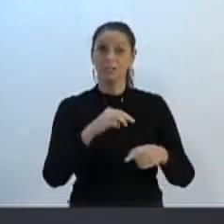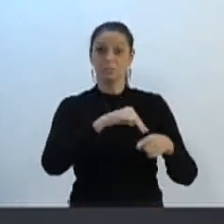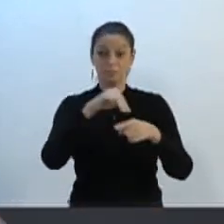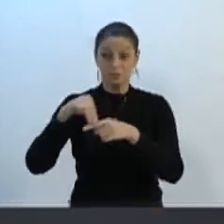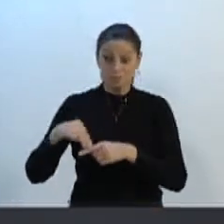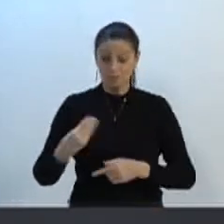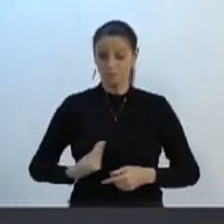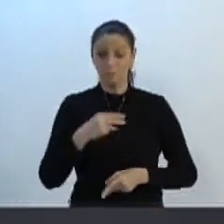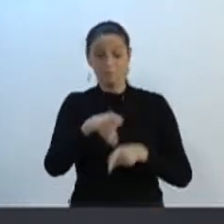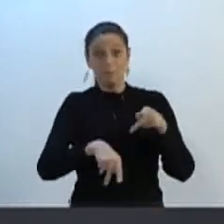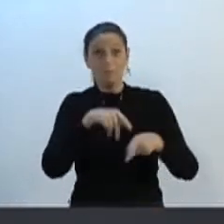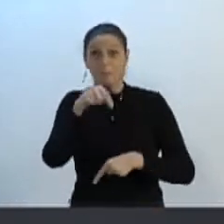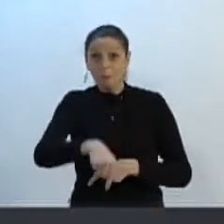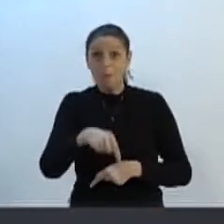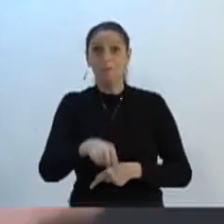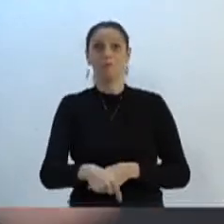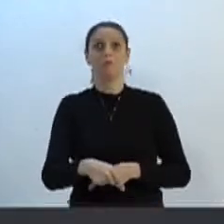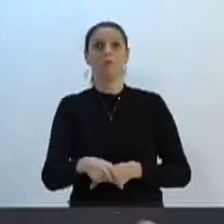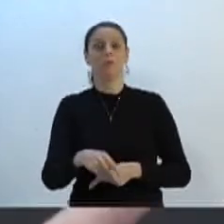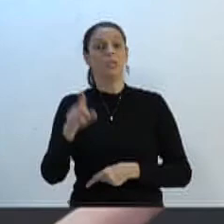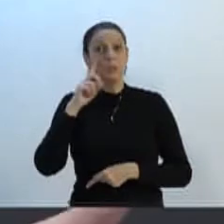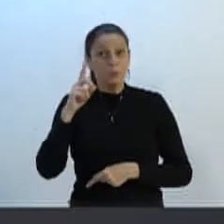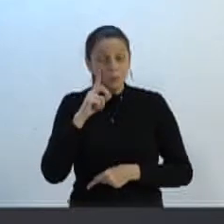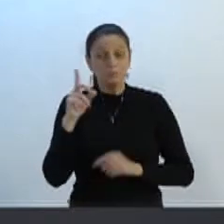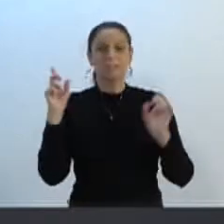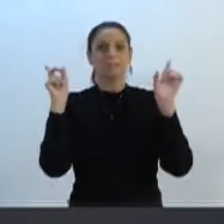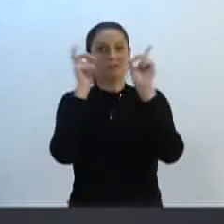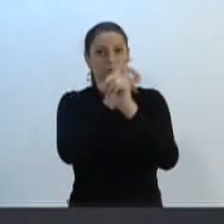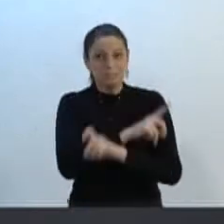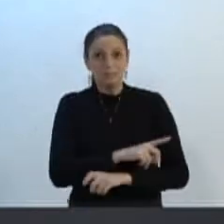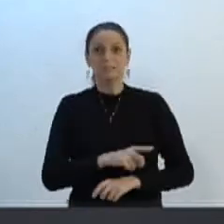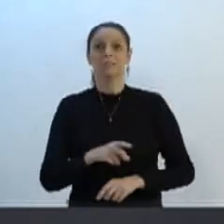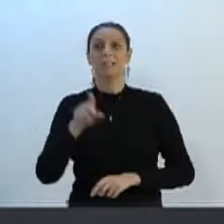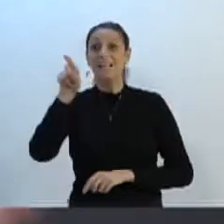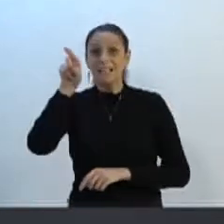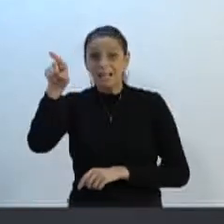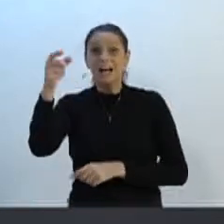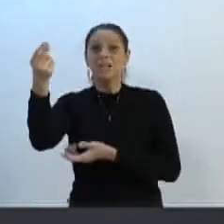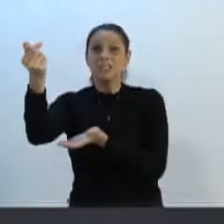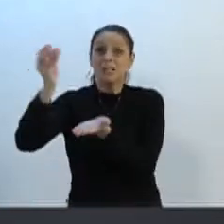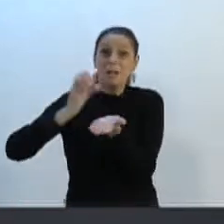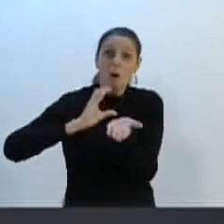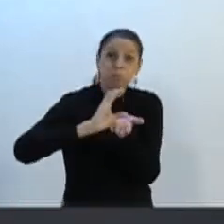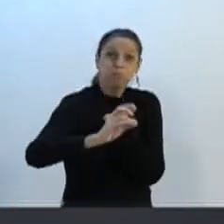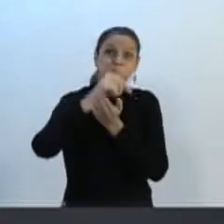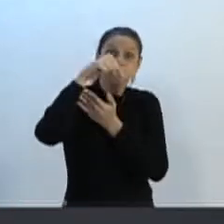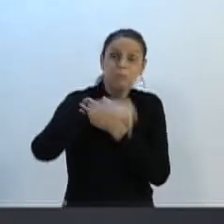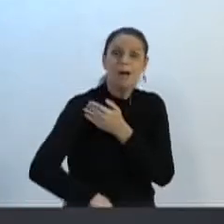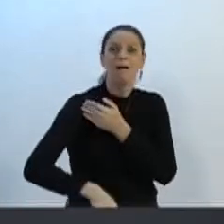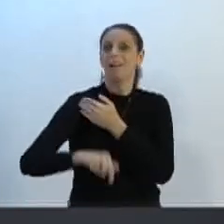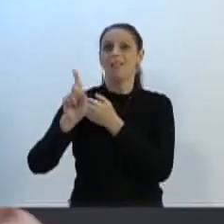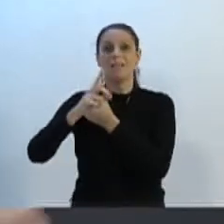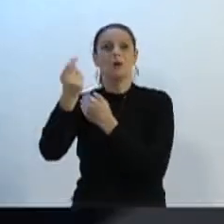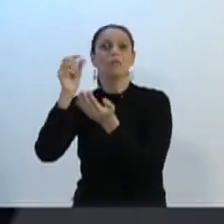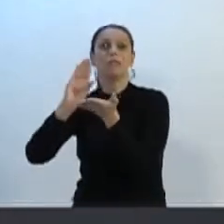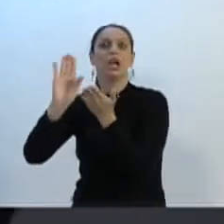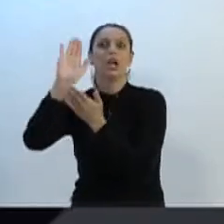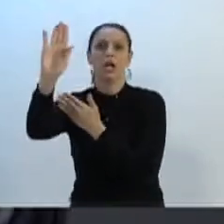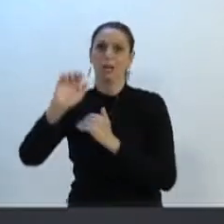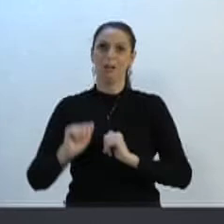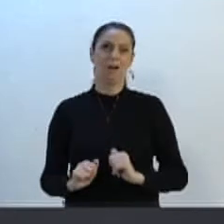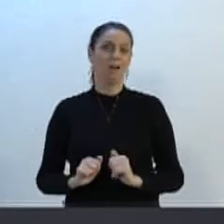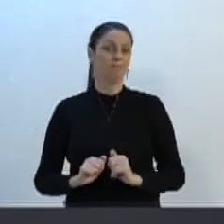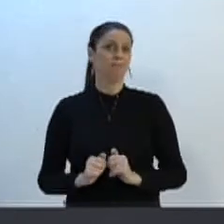vive o povo, convive o povo com as dificuldades do dia a dia, que deveria ficar, sim, a maior fatia do bolo dos nossos impostos. Infelizmente,